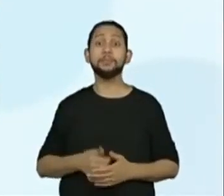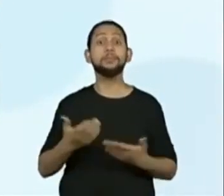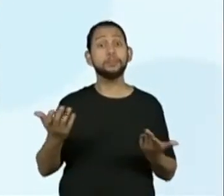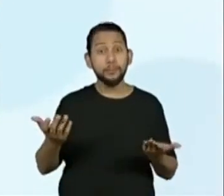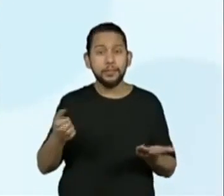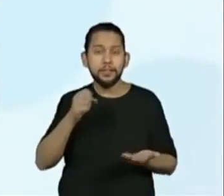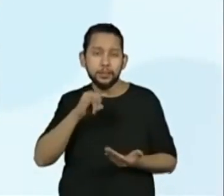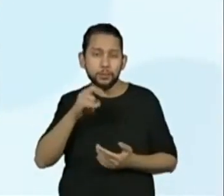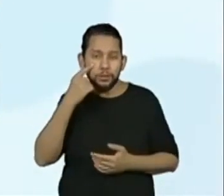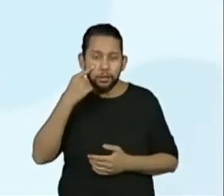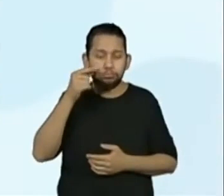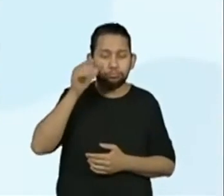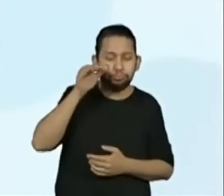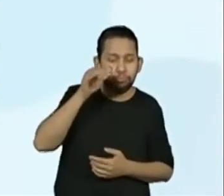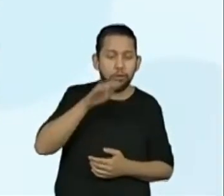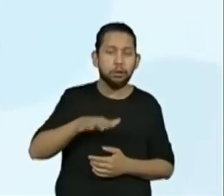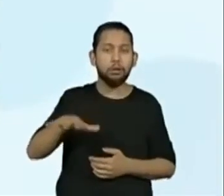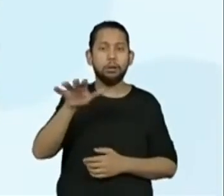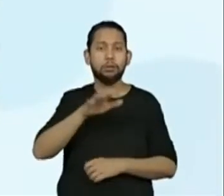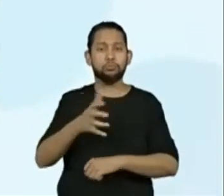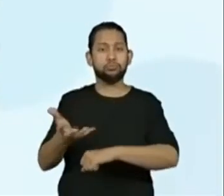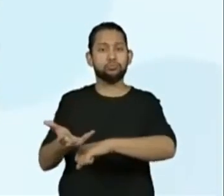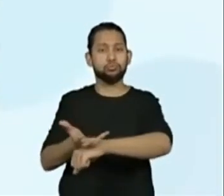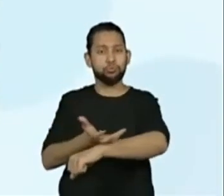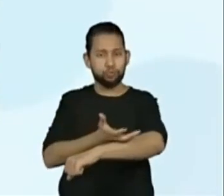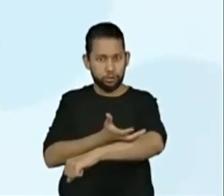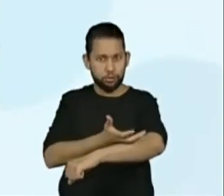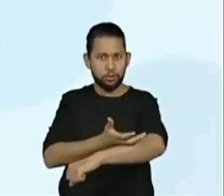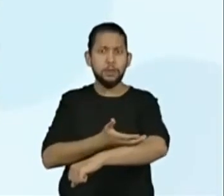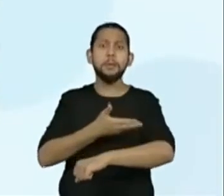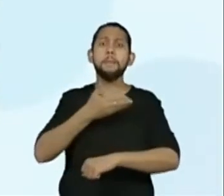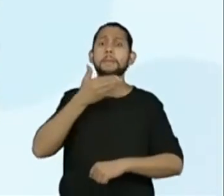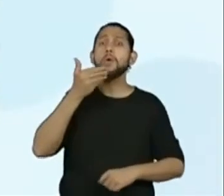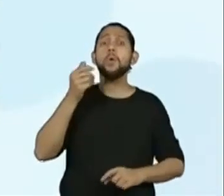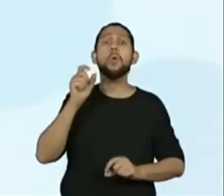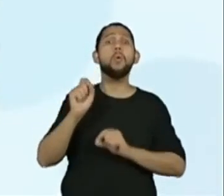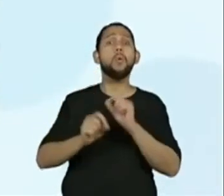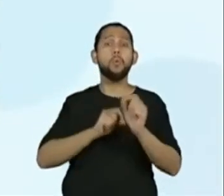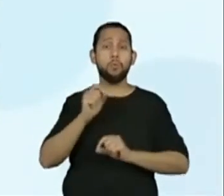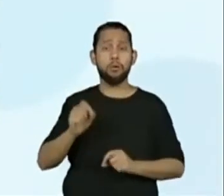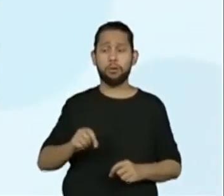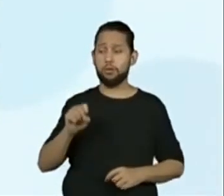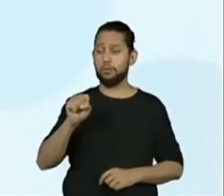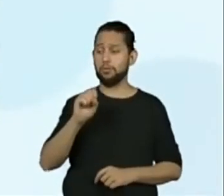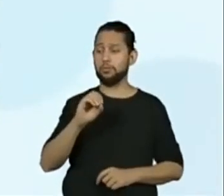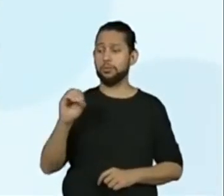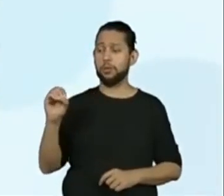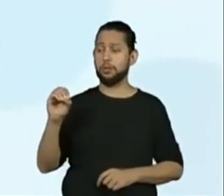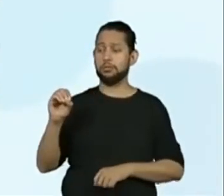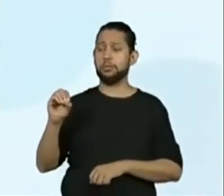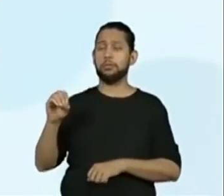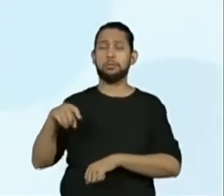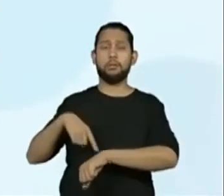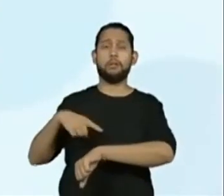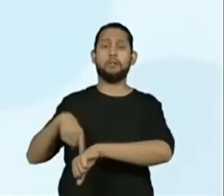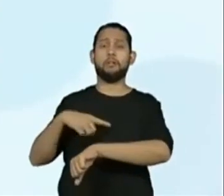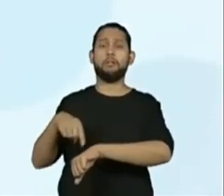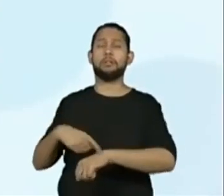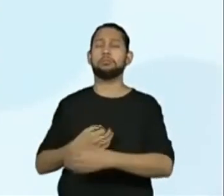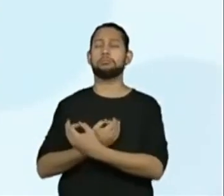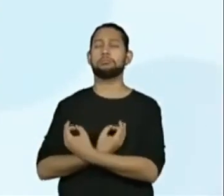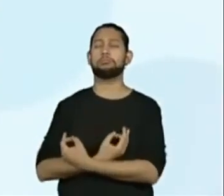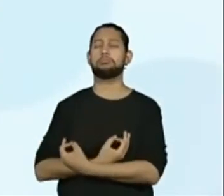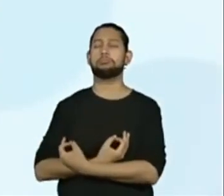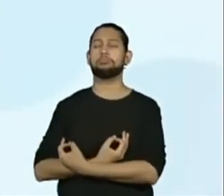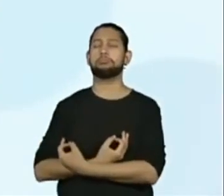jardinagem pode ser mais eficiente que 800 sessões de meditação. Então, ter um jardim bem